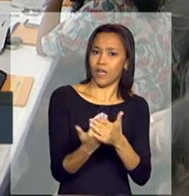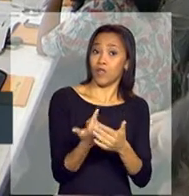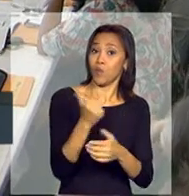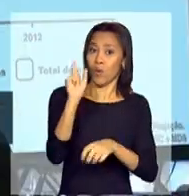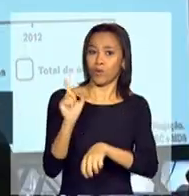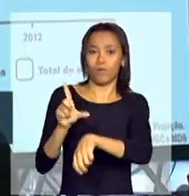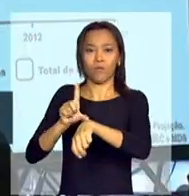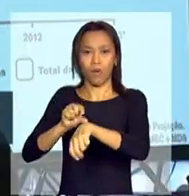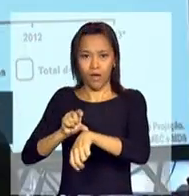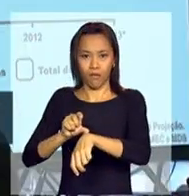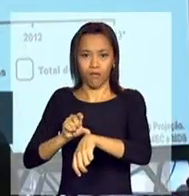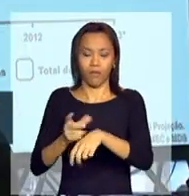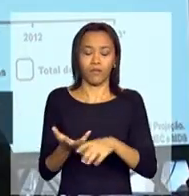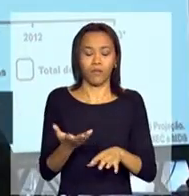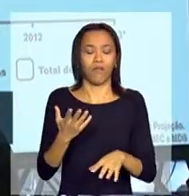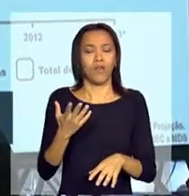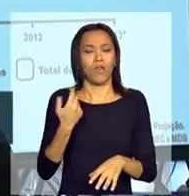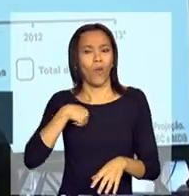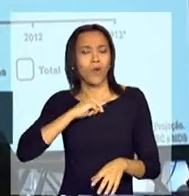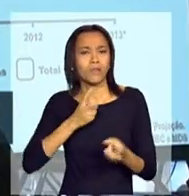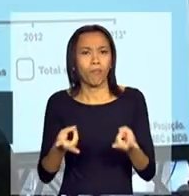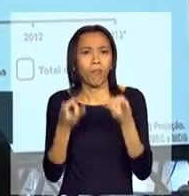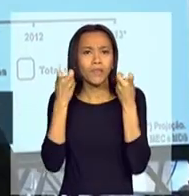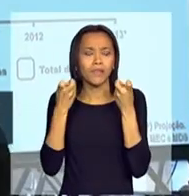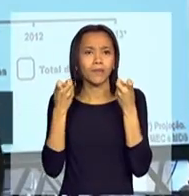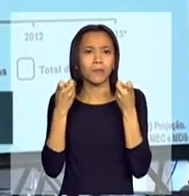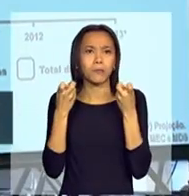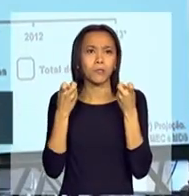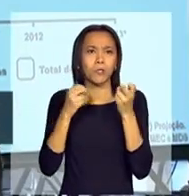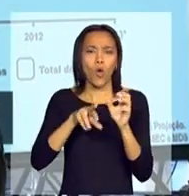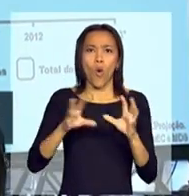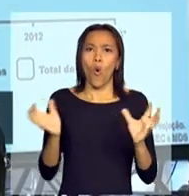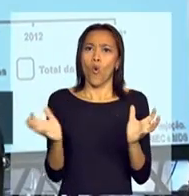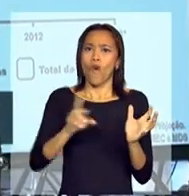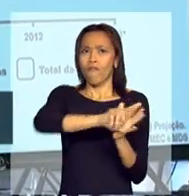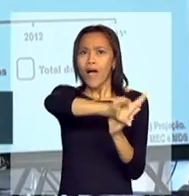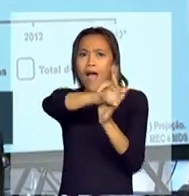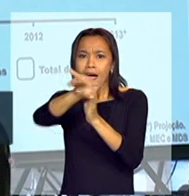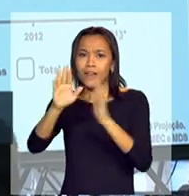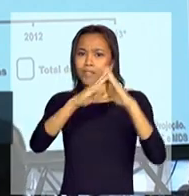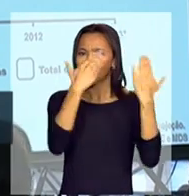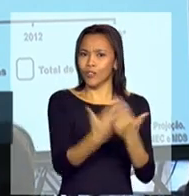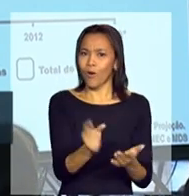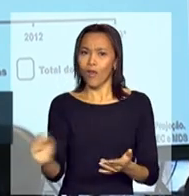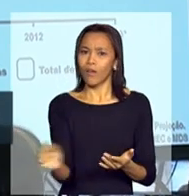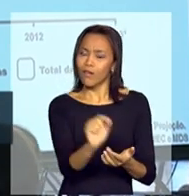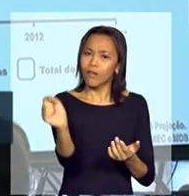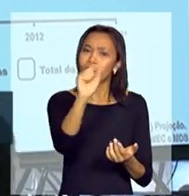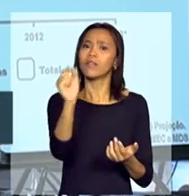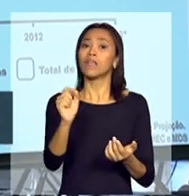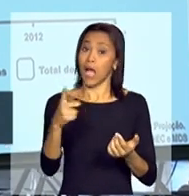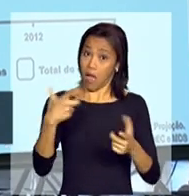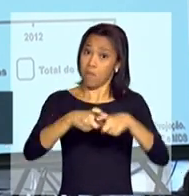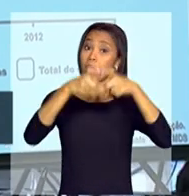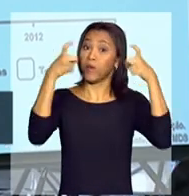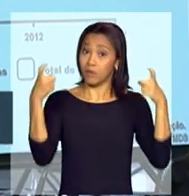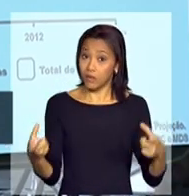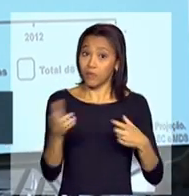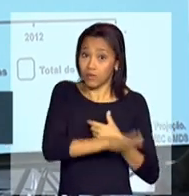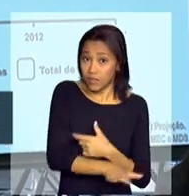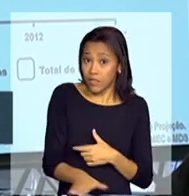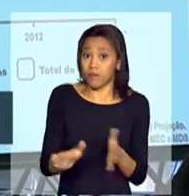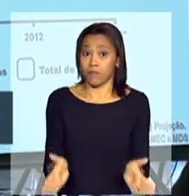Então, com esse levantamento, nós identificamos um conjunto grande de escolas que, mesmo tendo a maioria das crianças